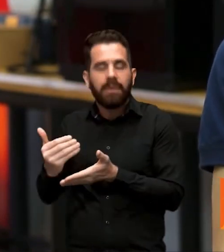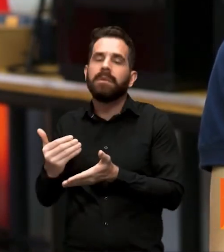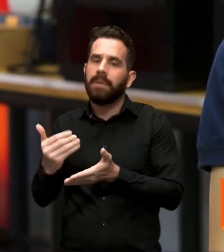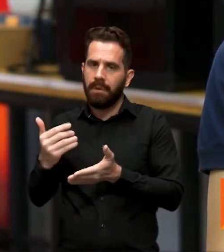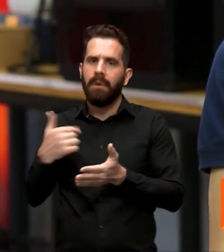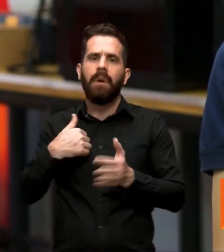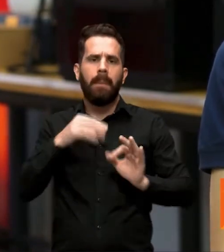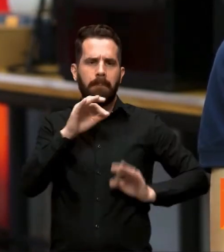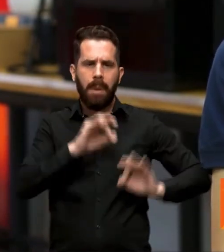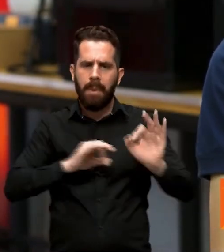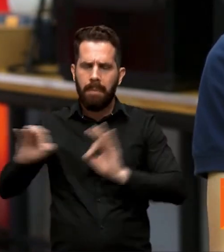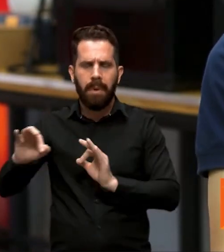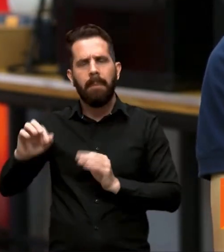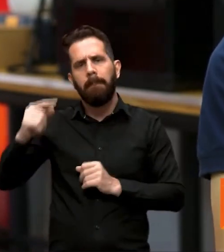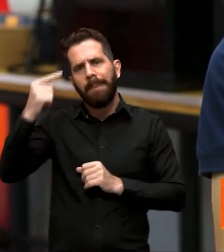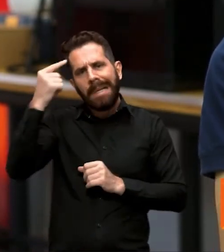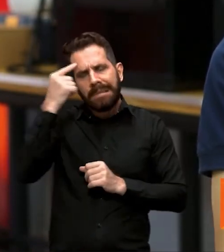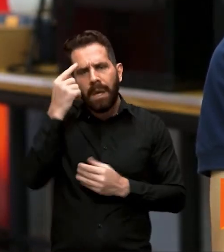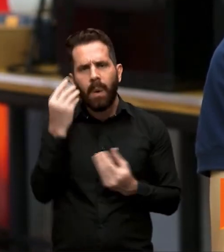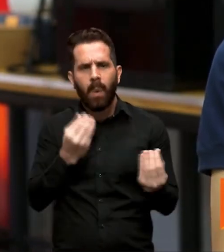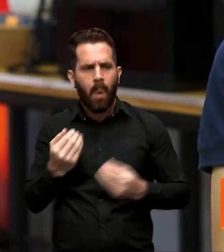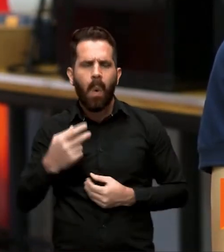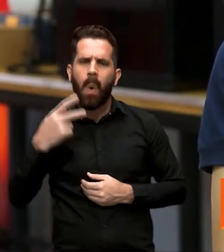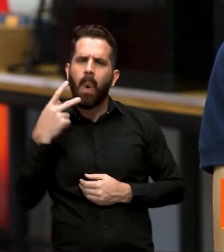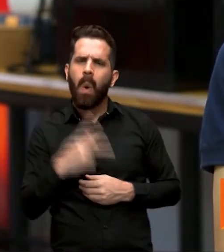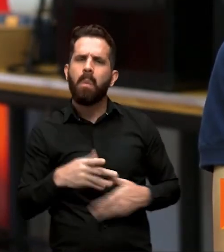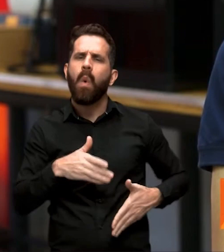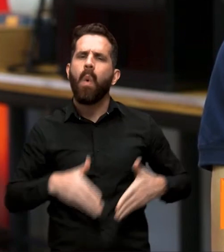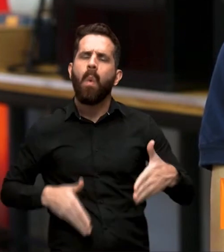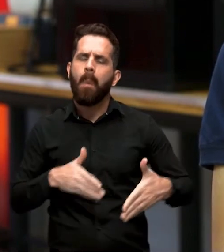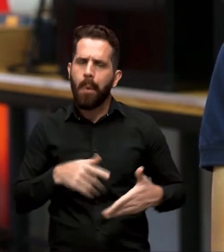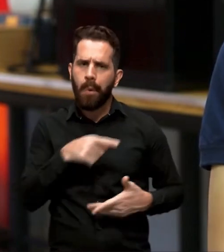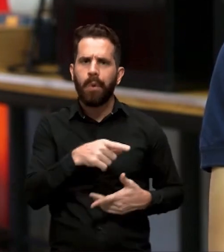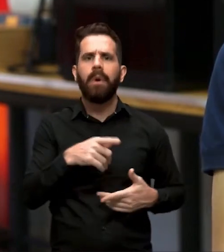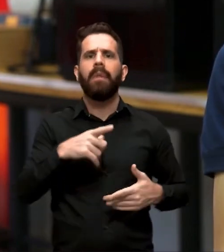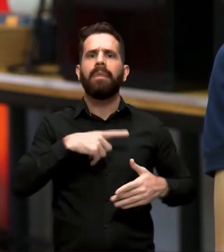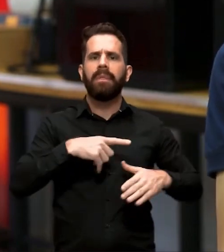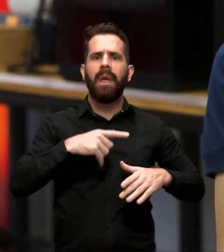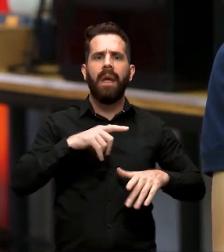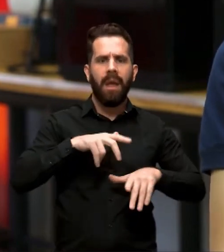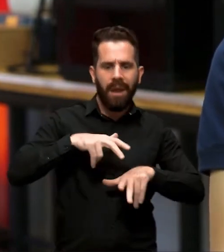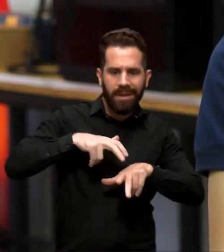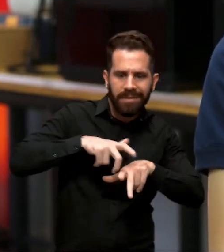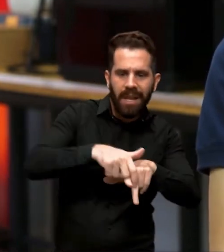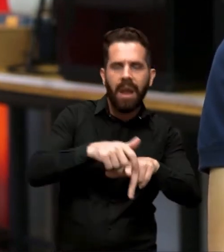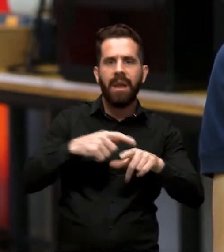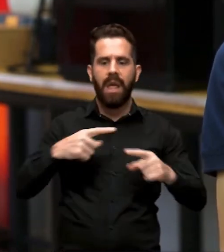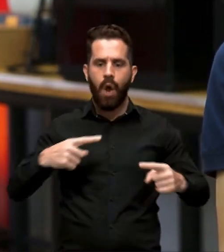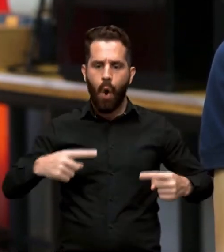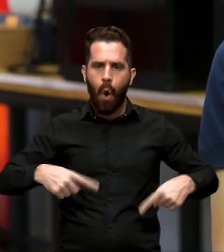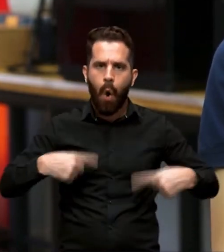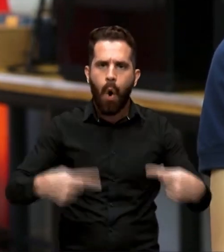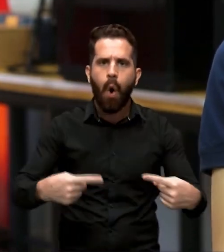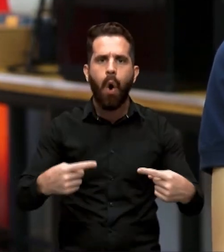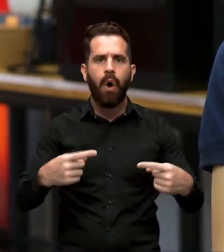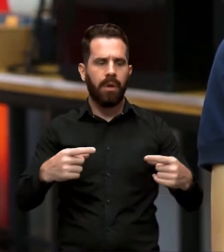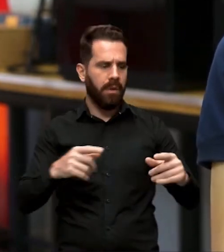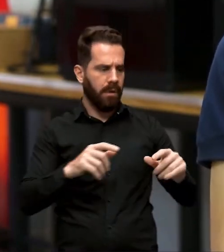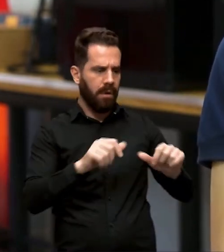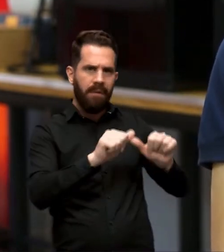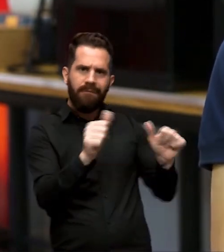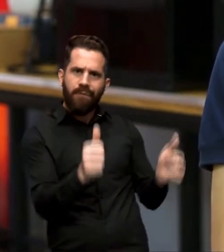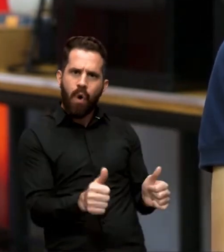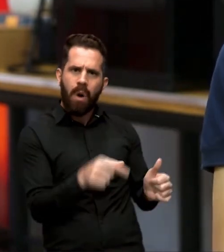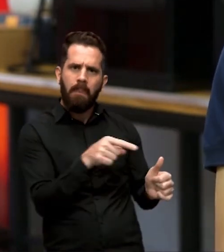projetando e pensando em como seria esse robô, se ele teria esteiras, se ele teria rodas, se o formato dele seria